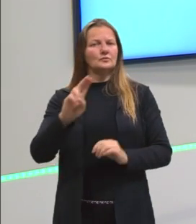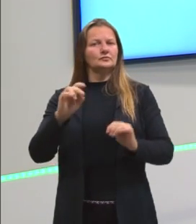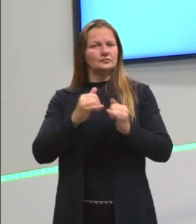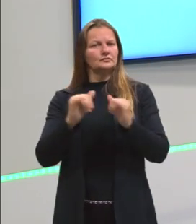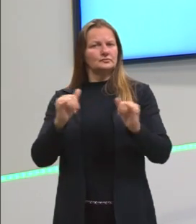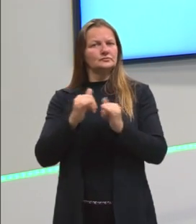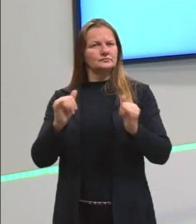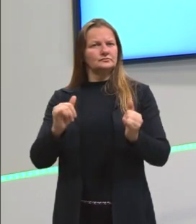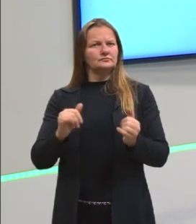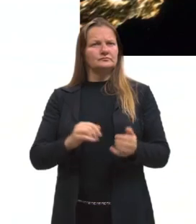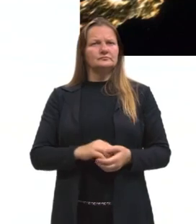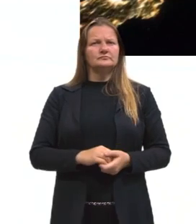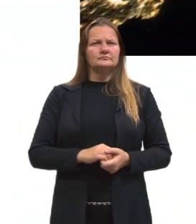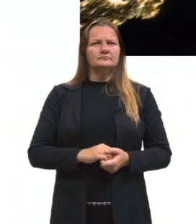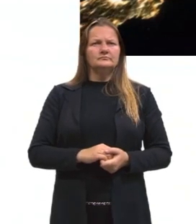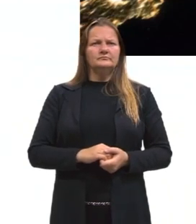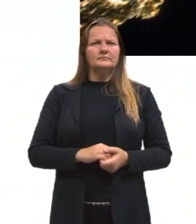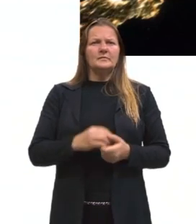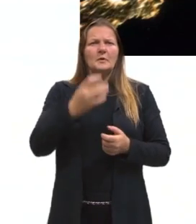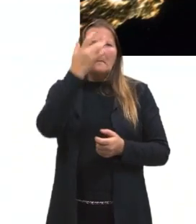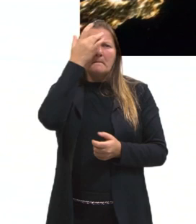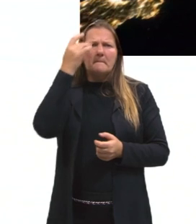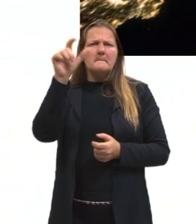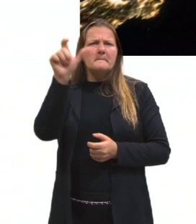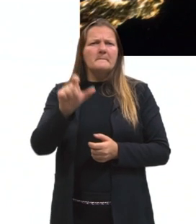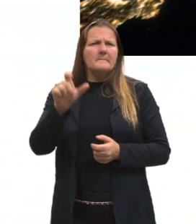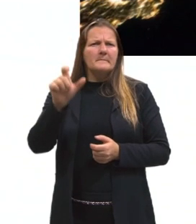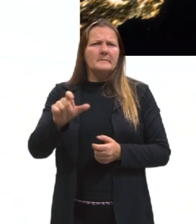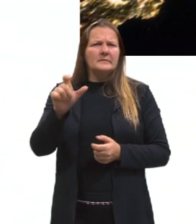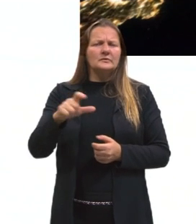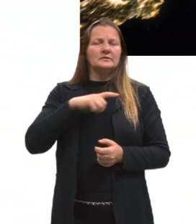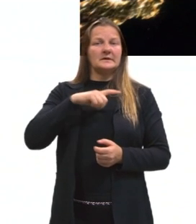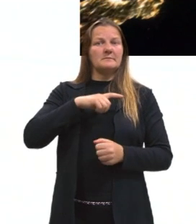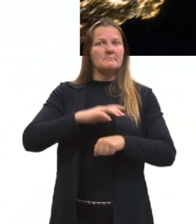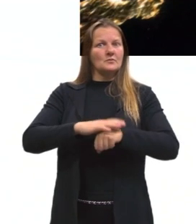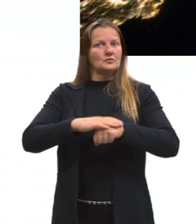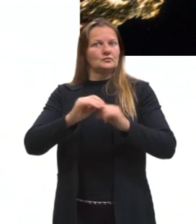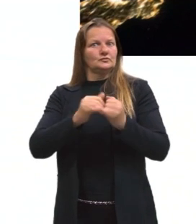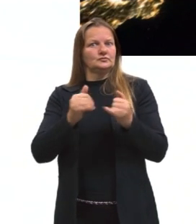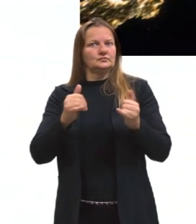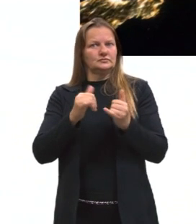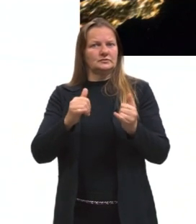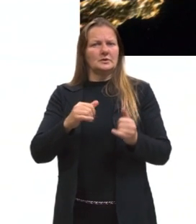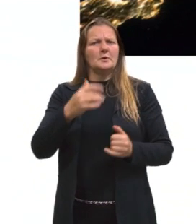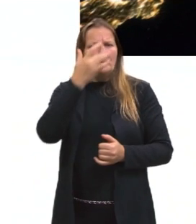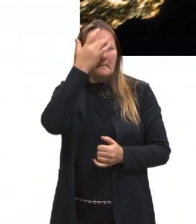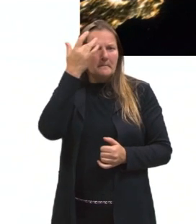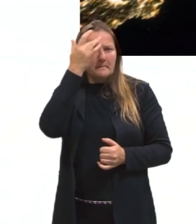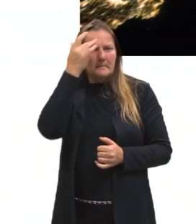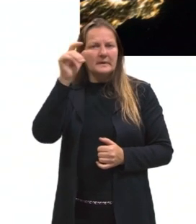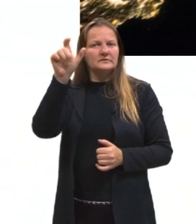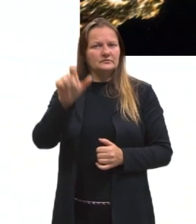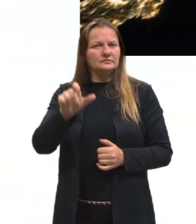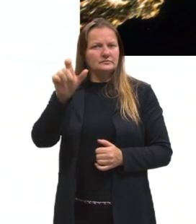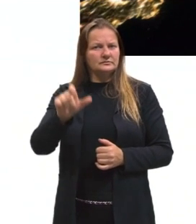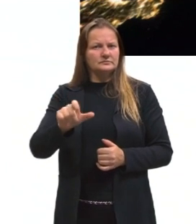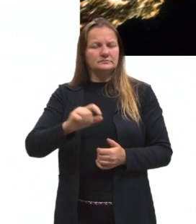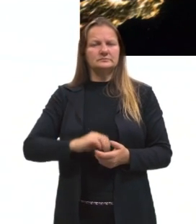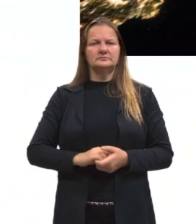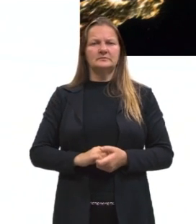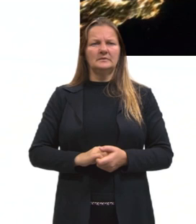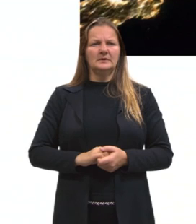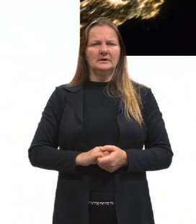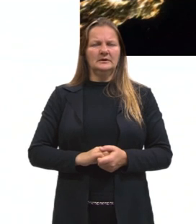energia, né, a quantidade de pessoas. Só tem muita energia se justamente tu tiver bastante pessoas, tá, gurizada?